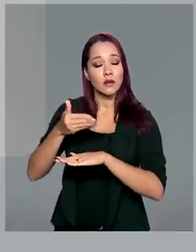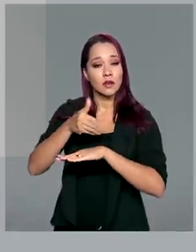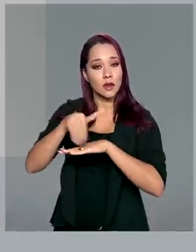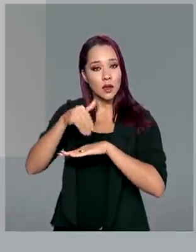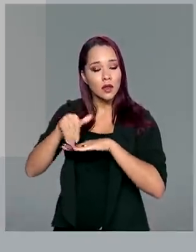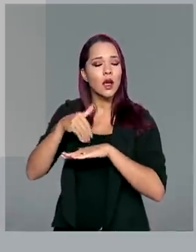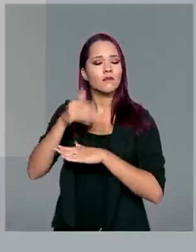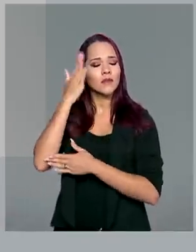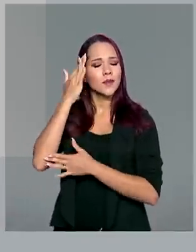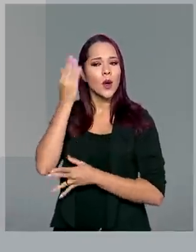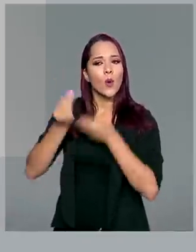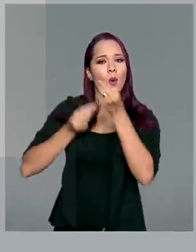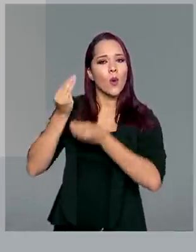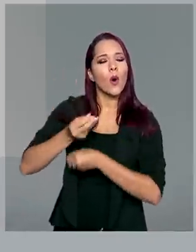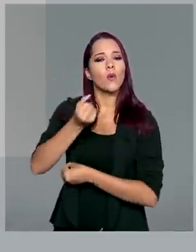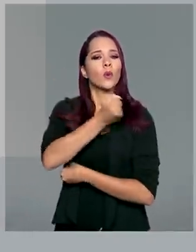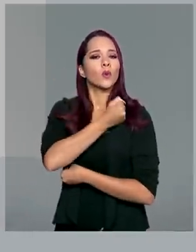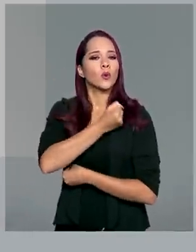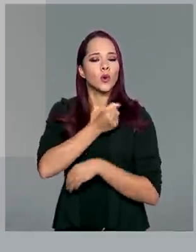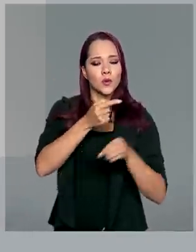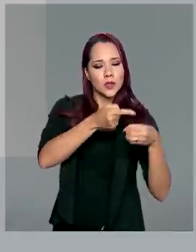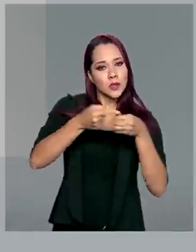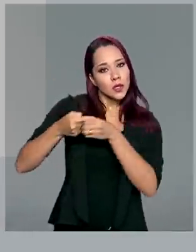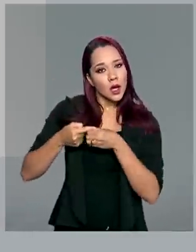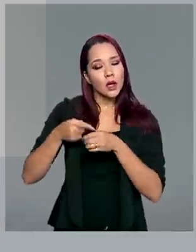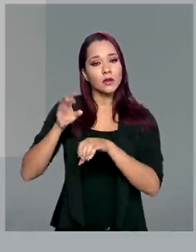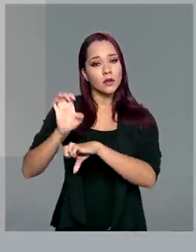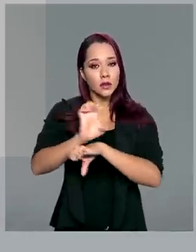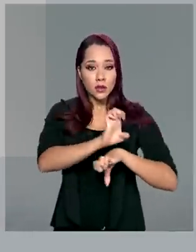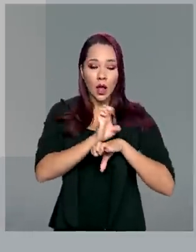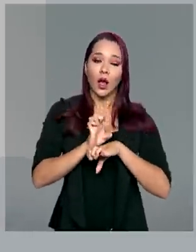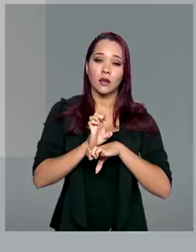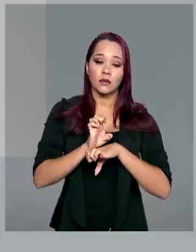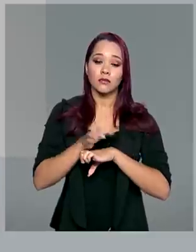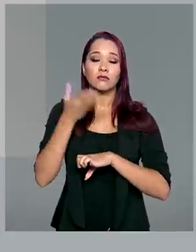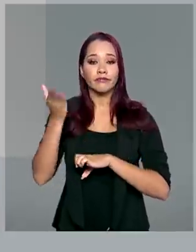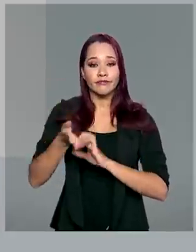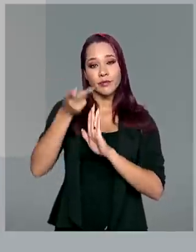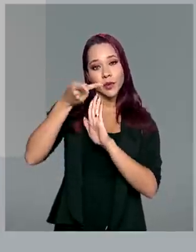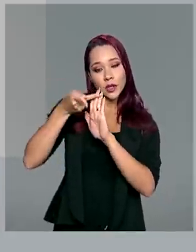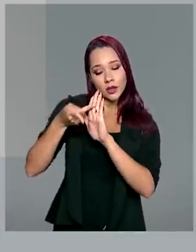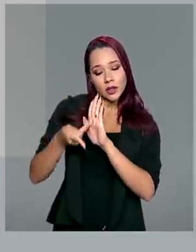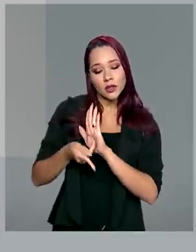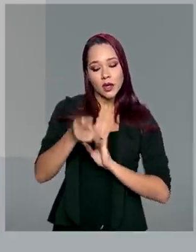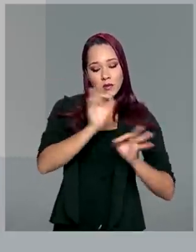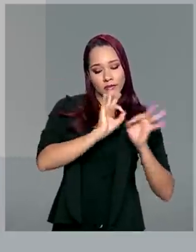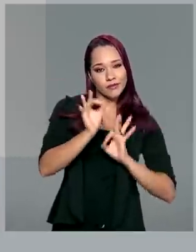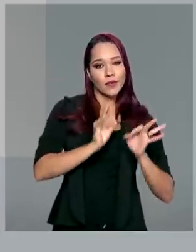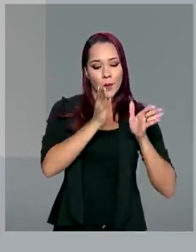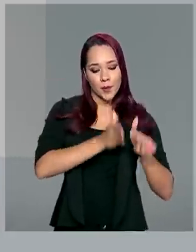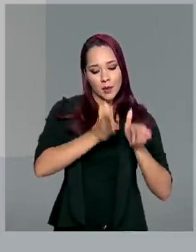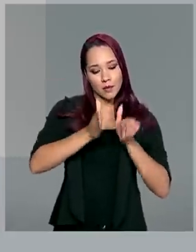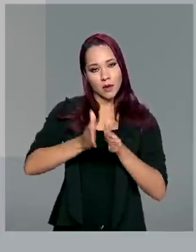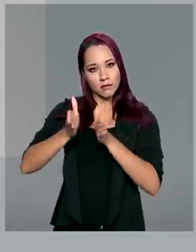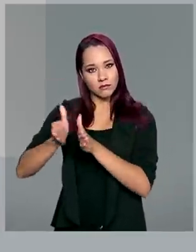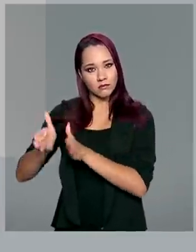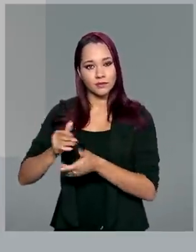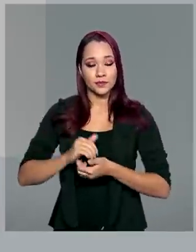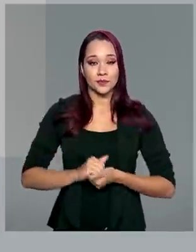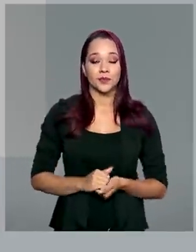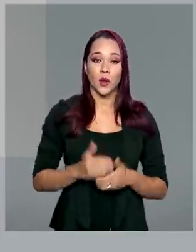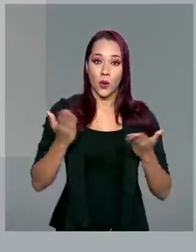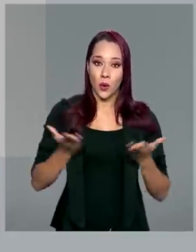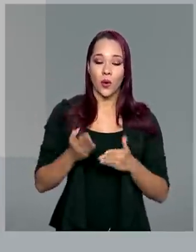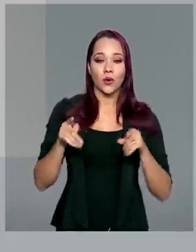melhor dos números da cidade, do Estado. E, com isso, planejar os próximos passos e ações. A gente hoje